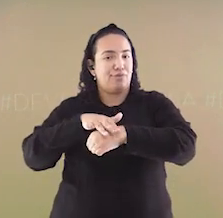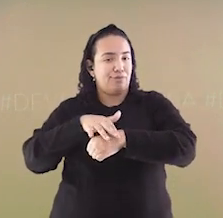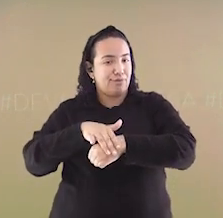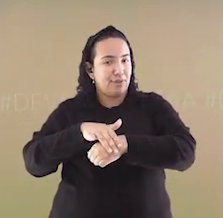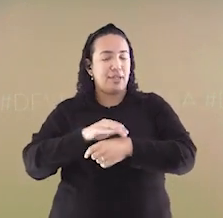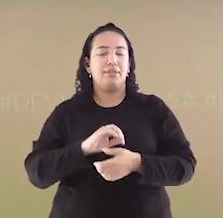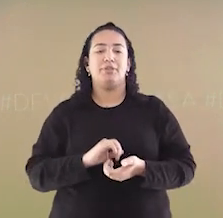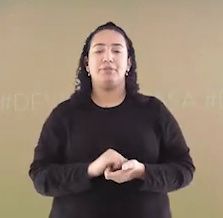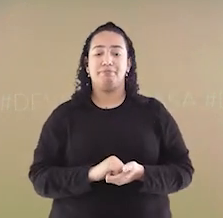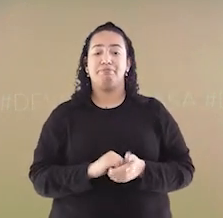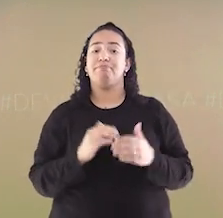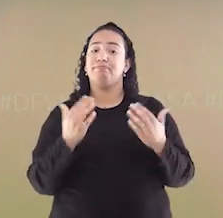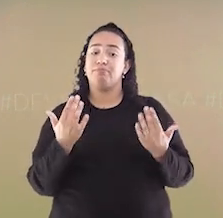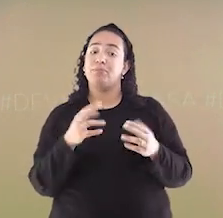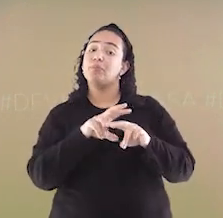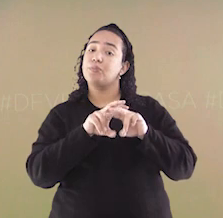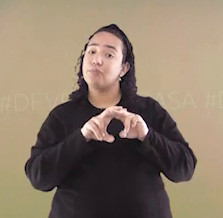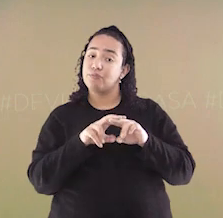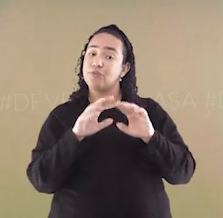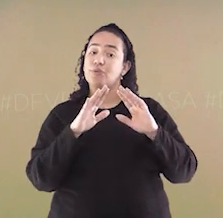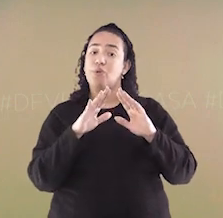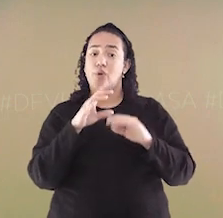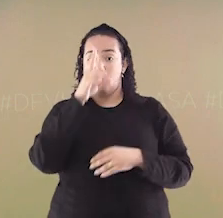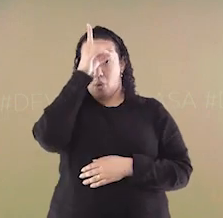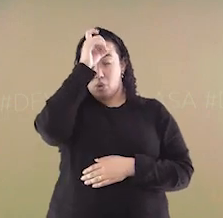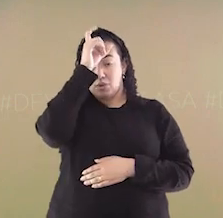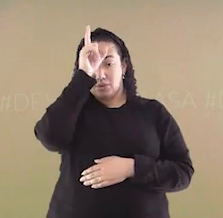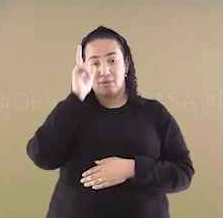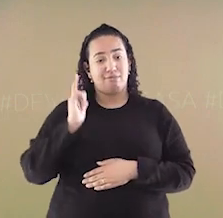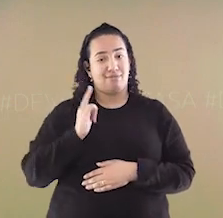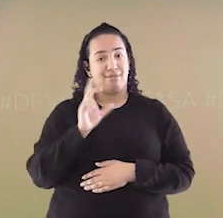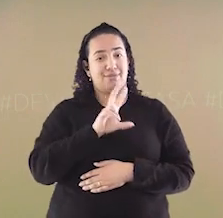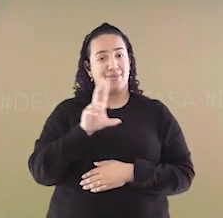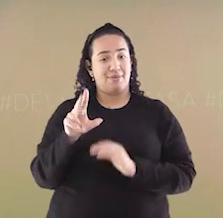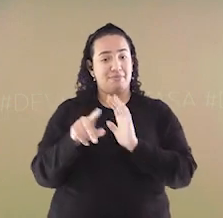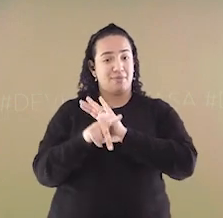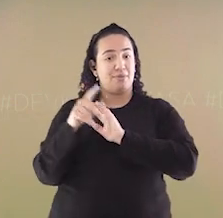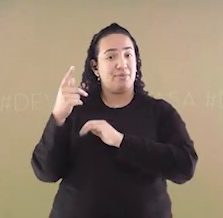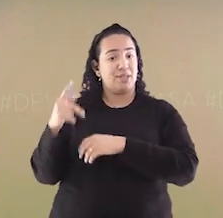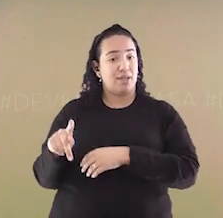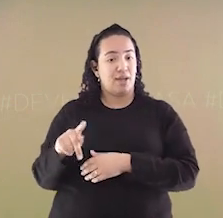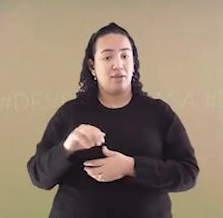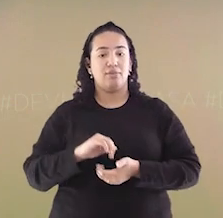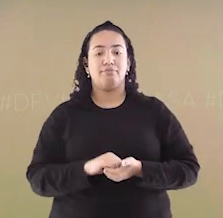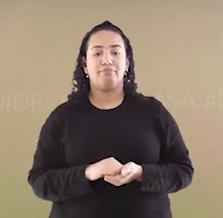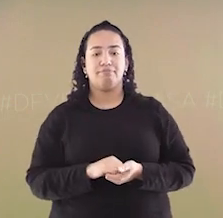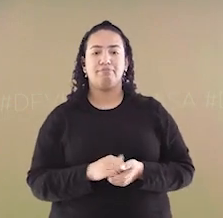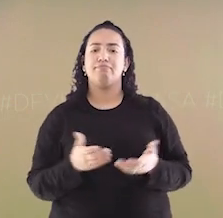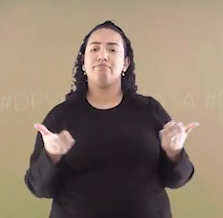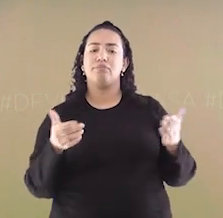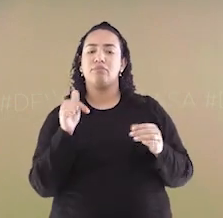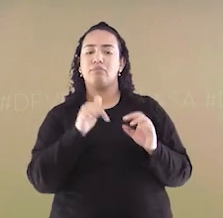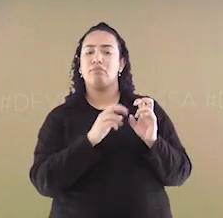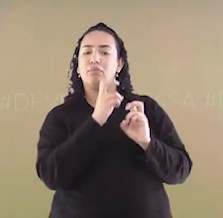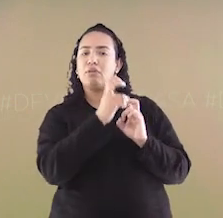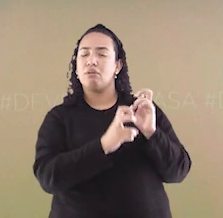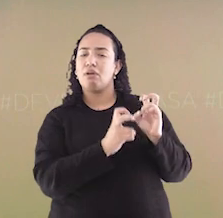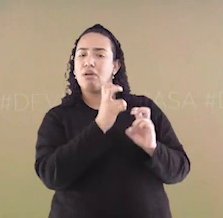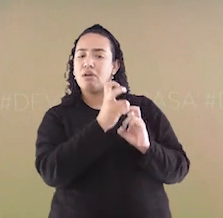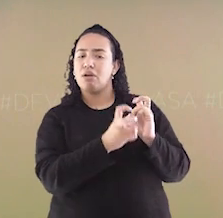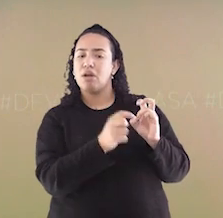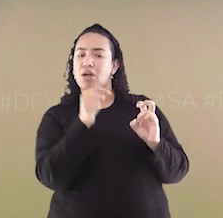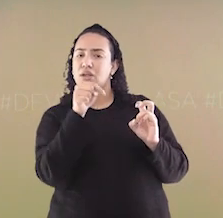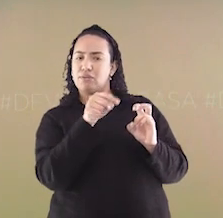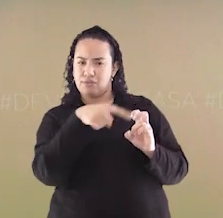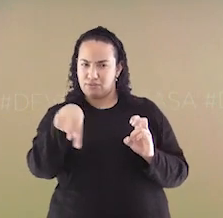E foi por isso que o hospital ganhou o seu nome. E a estação ferroviária Pedro Nolasco, você